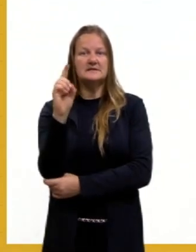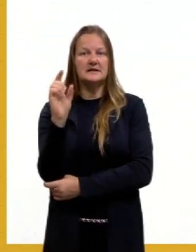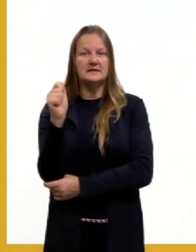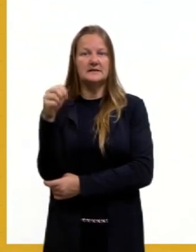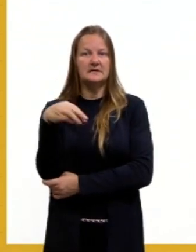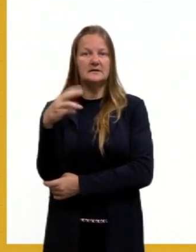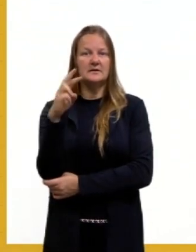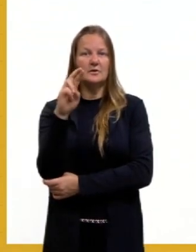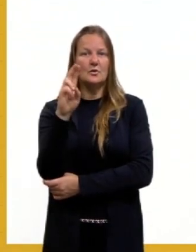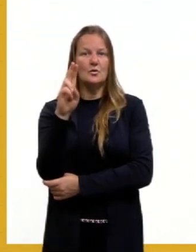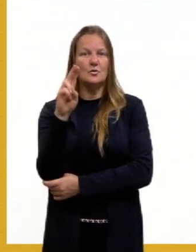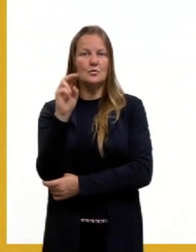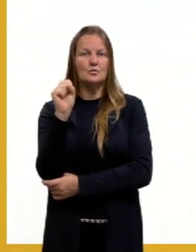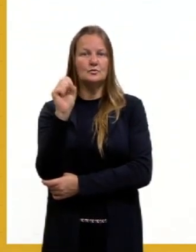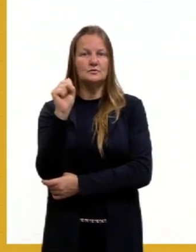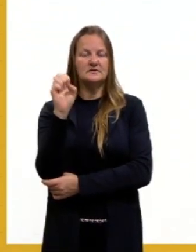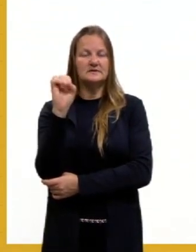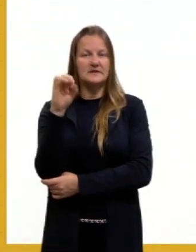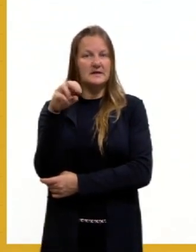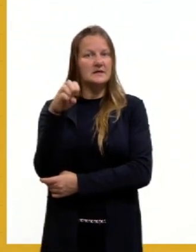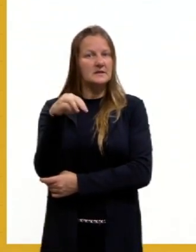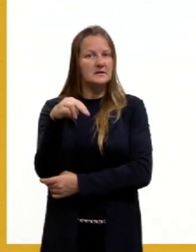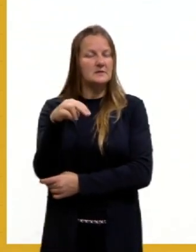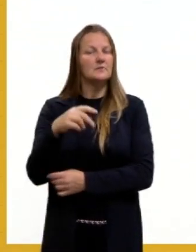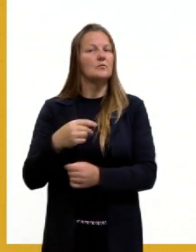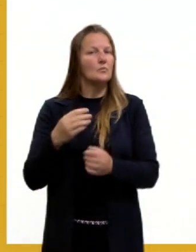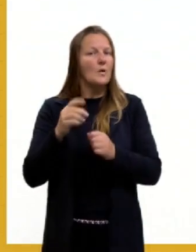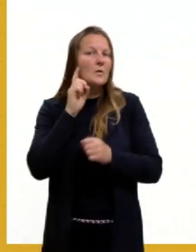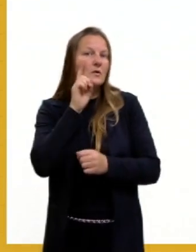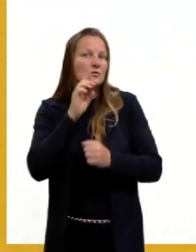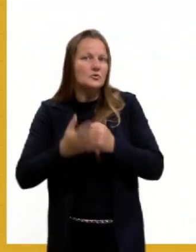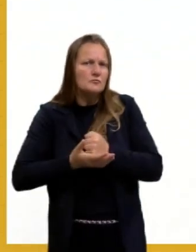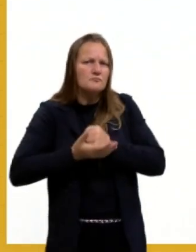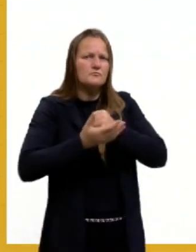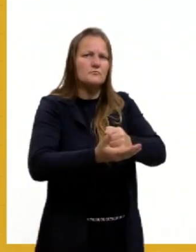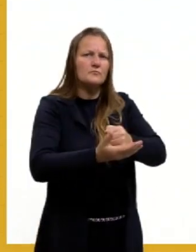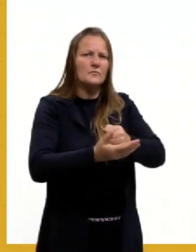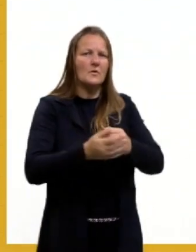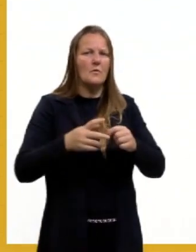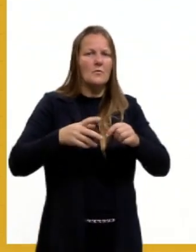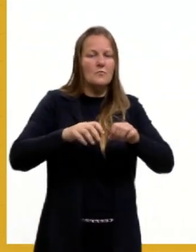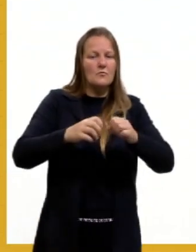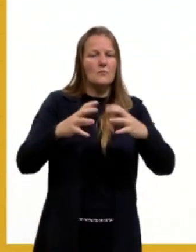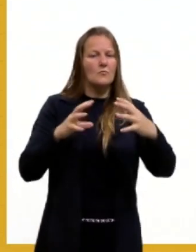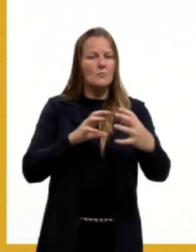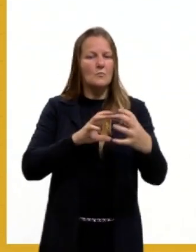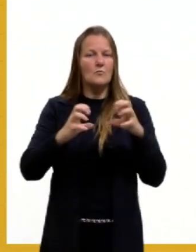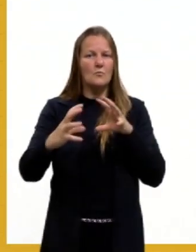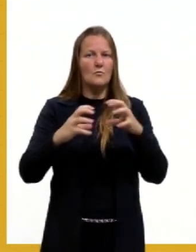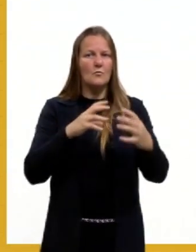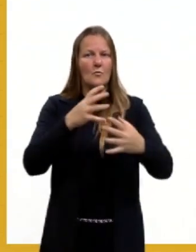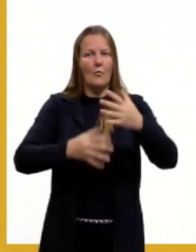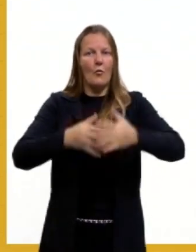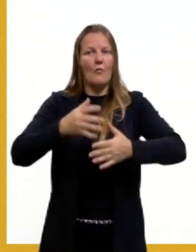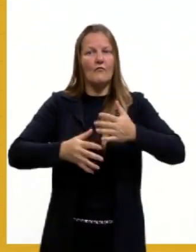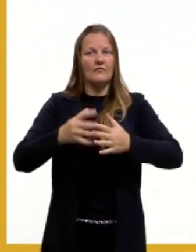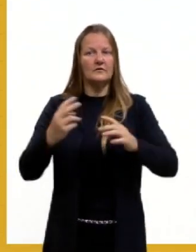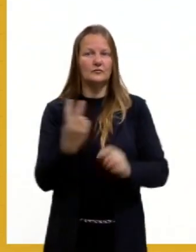dos Estados Unidos, justamente, para tentar frear, né, o, o, a questão do Irã, tá, daí, então, vai ficar essa, essa